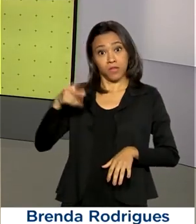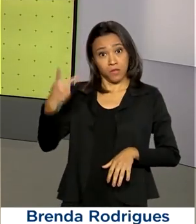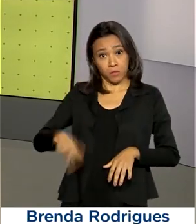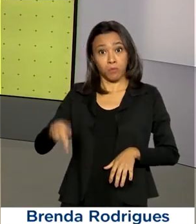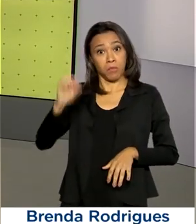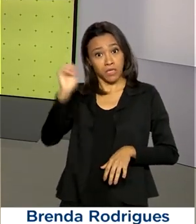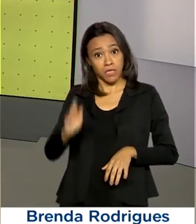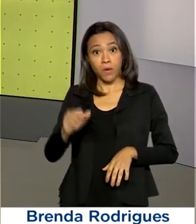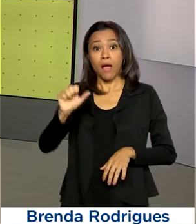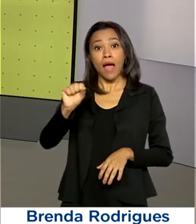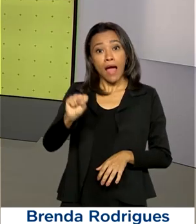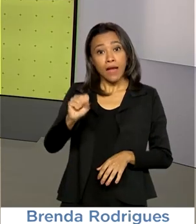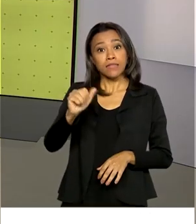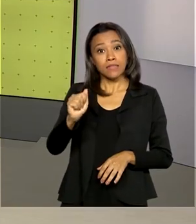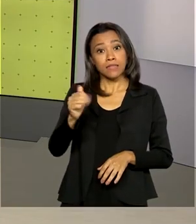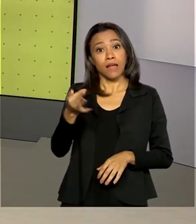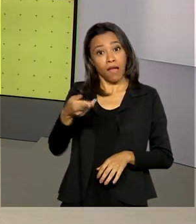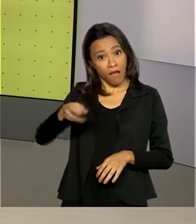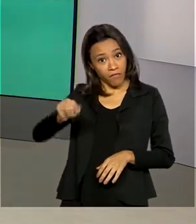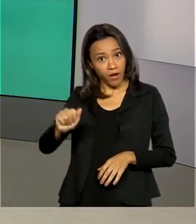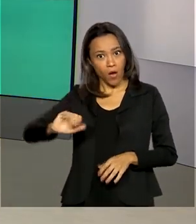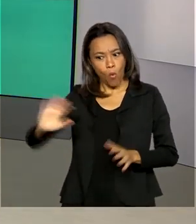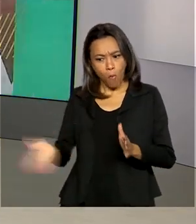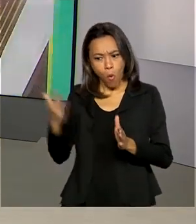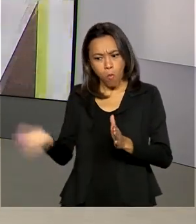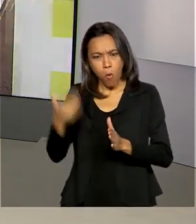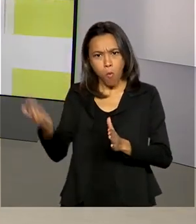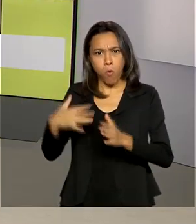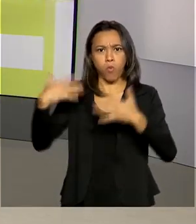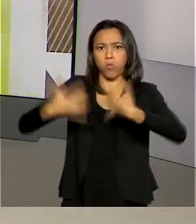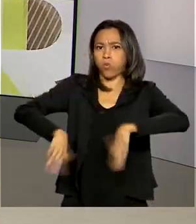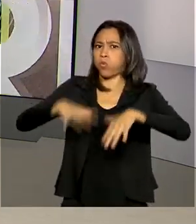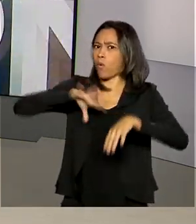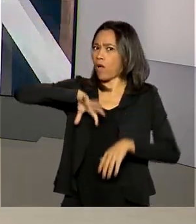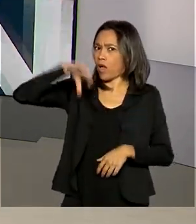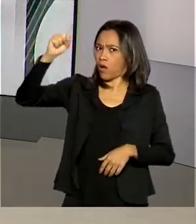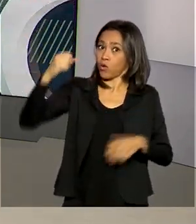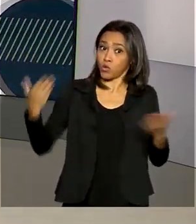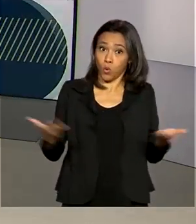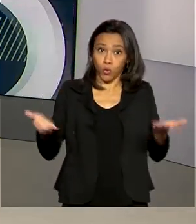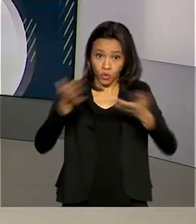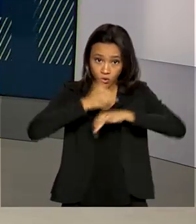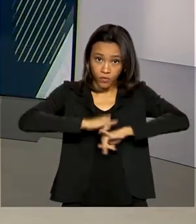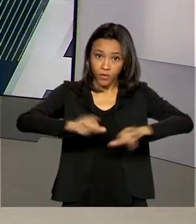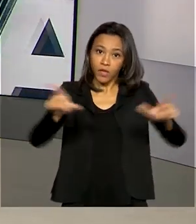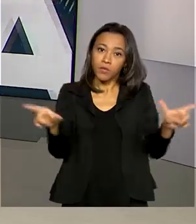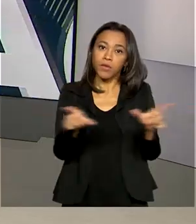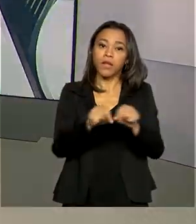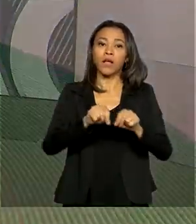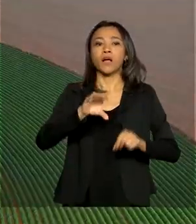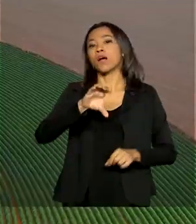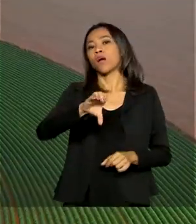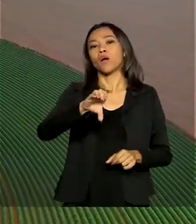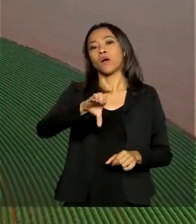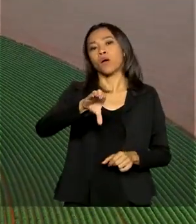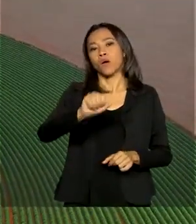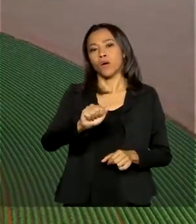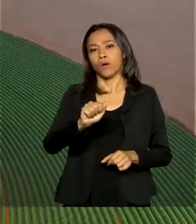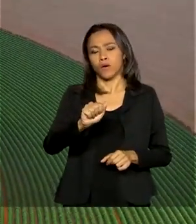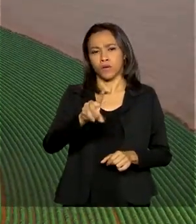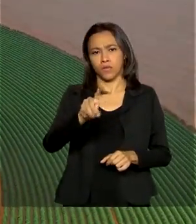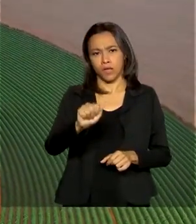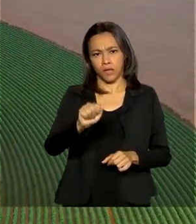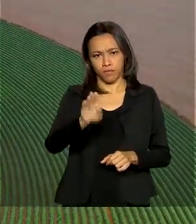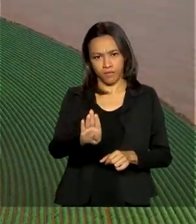mantém patamares recordes, segundo a estimativa divulgada hoje pela Companhia Nacional de Abastecimento. A